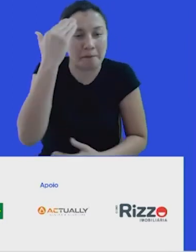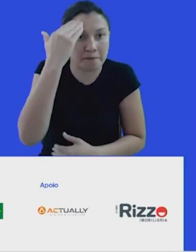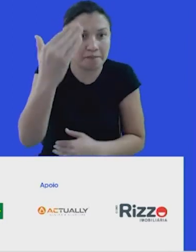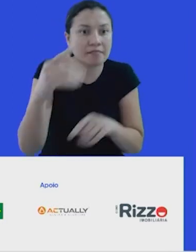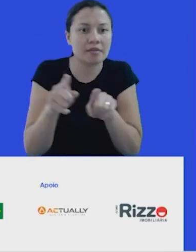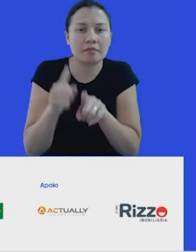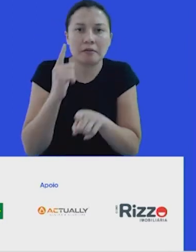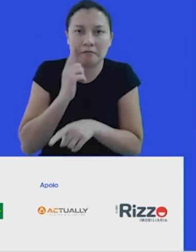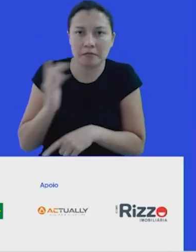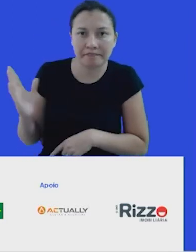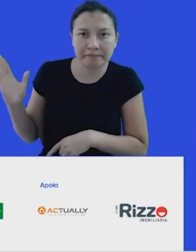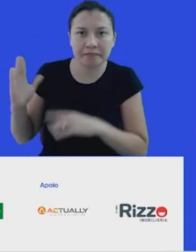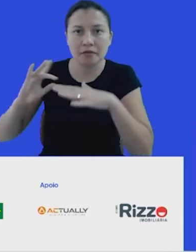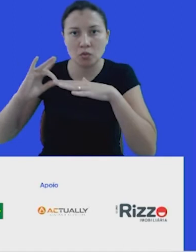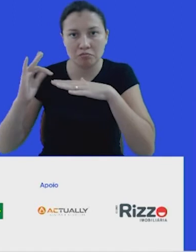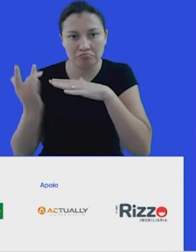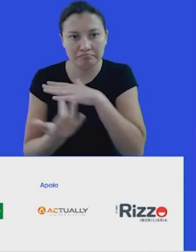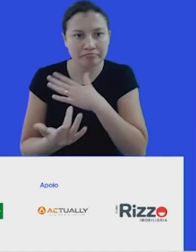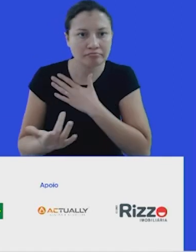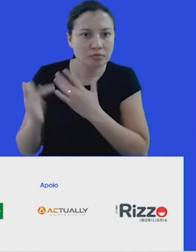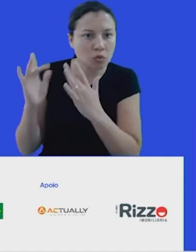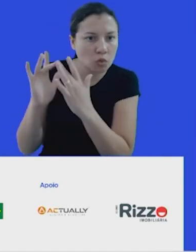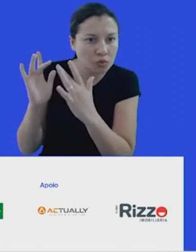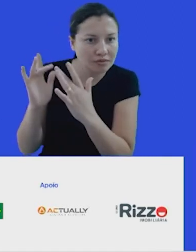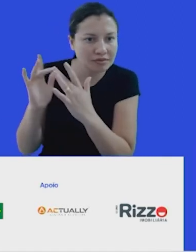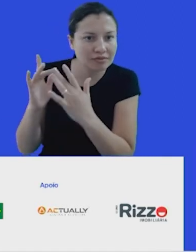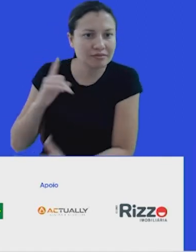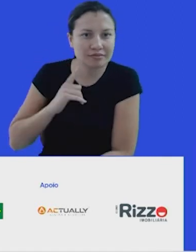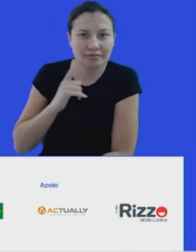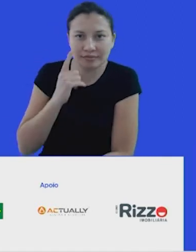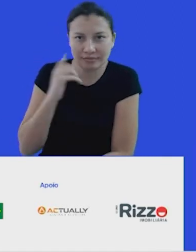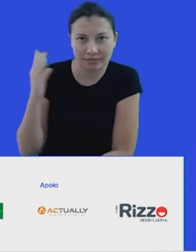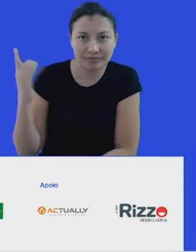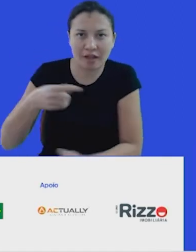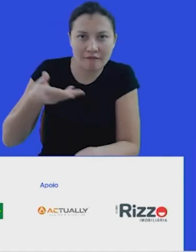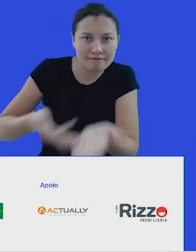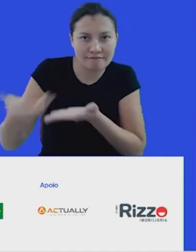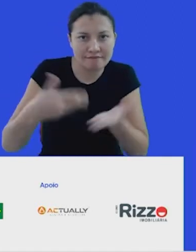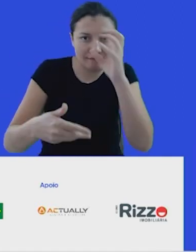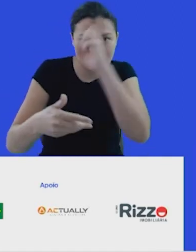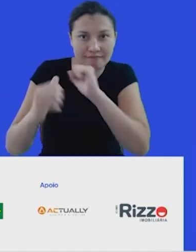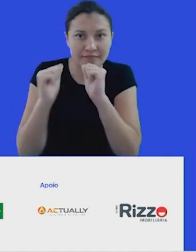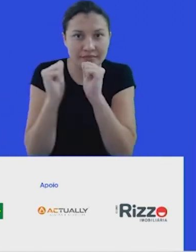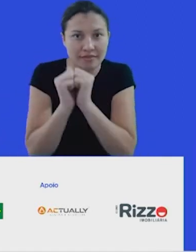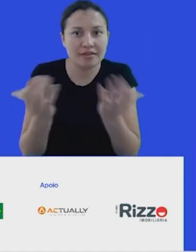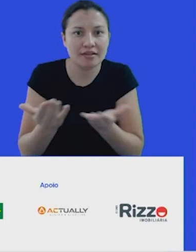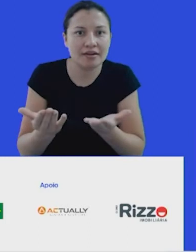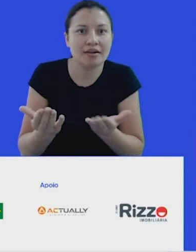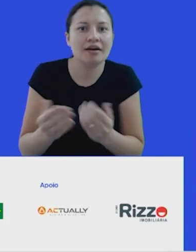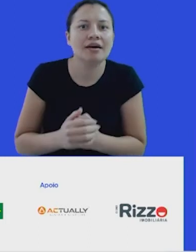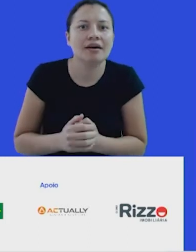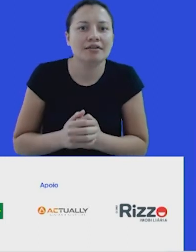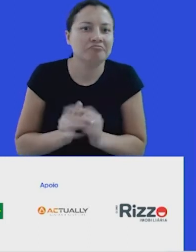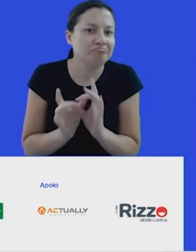contatos para quem quiser continuar essa troca, esse exercício de aprendermos juntos e agora, Nádia, estou aqui à disposição